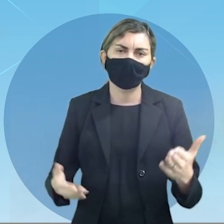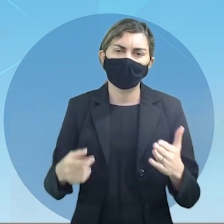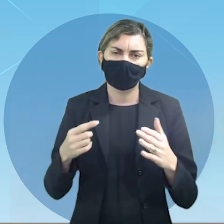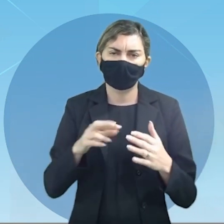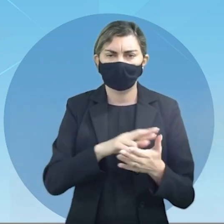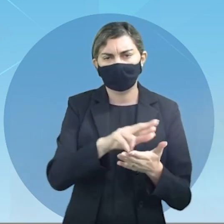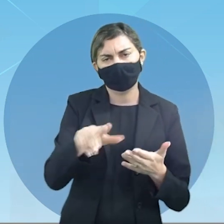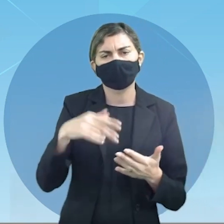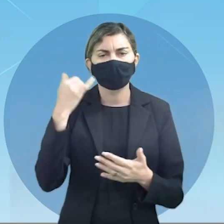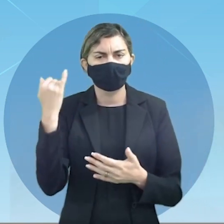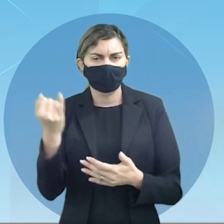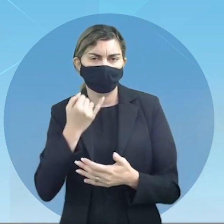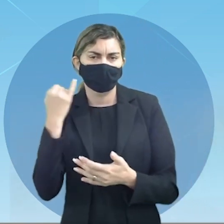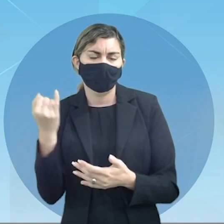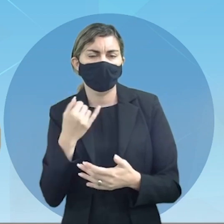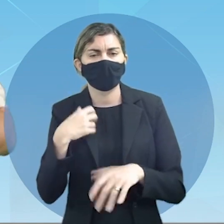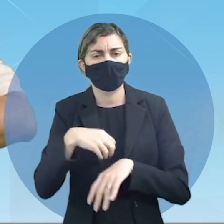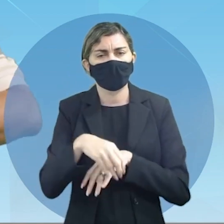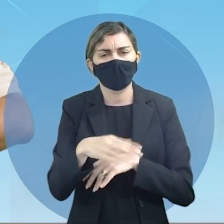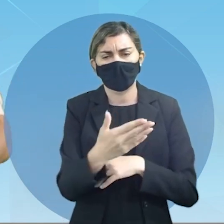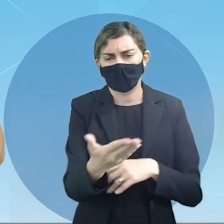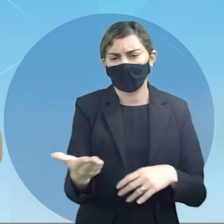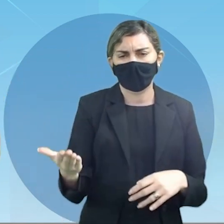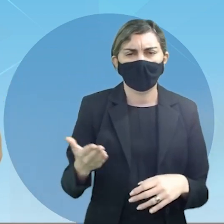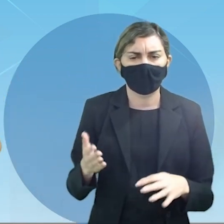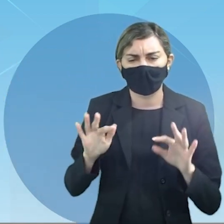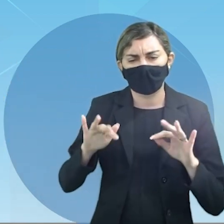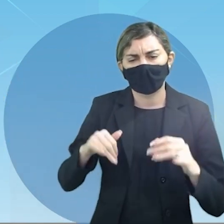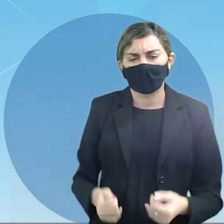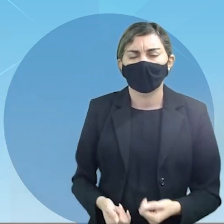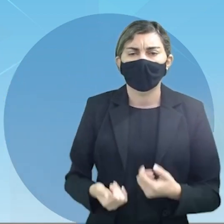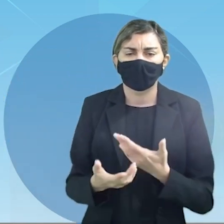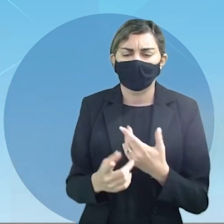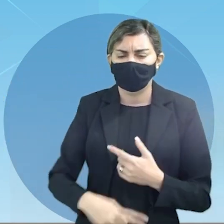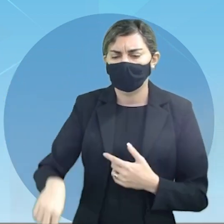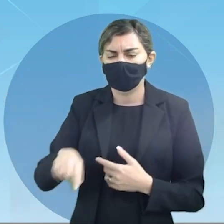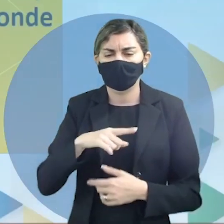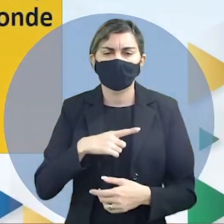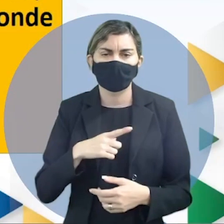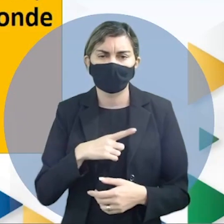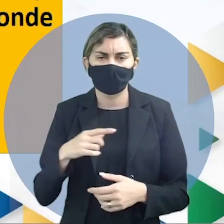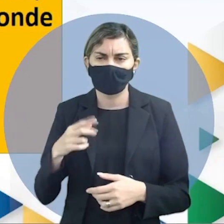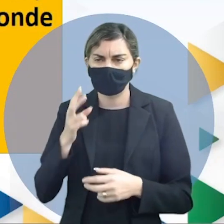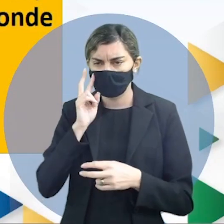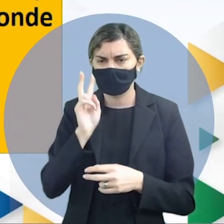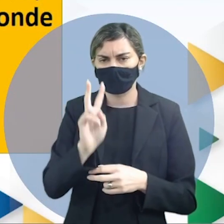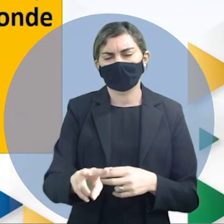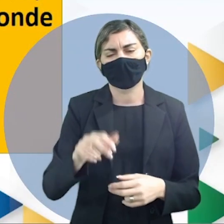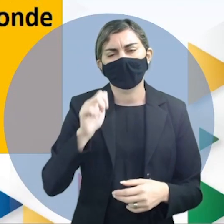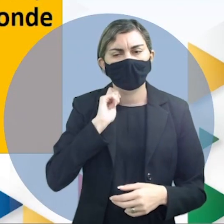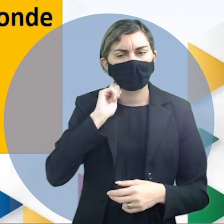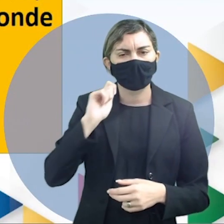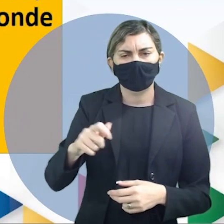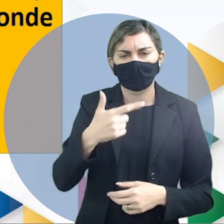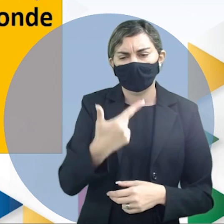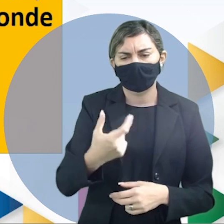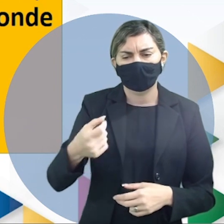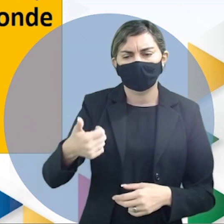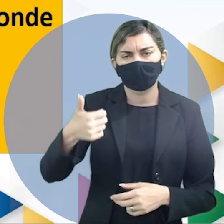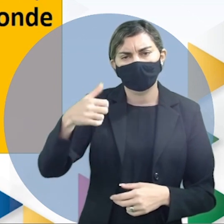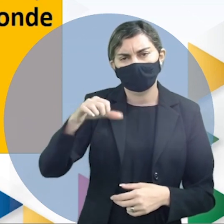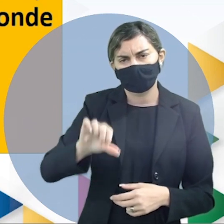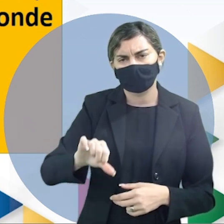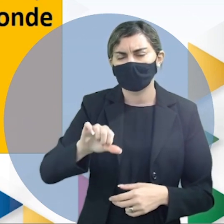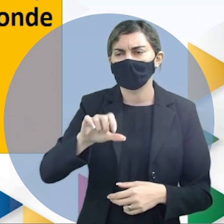pontos importantes e ainda trago para vocês finalizando nós temos acompanhe em abril de 2019